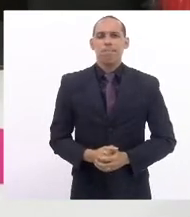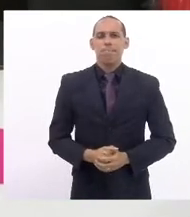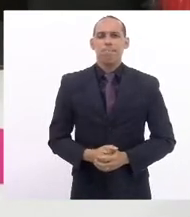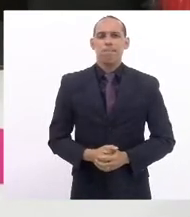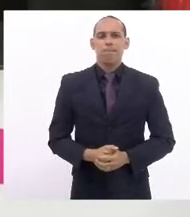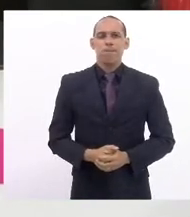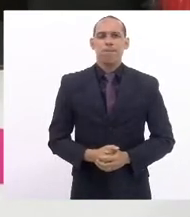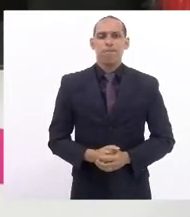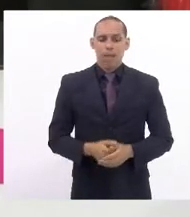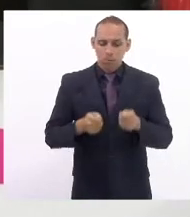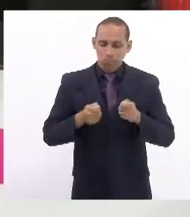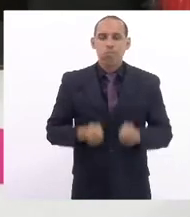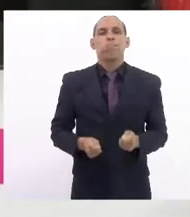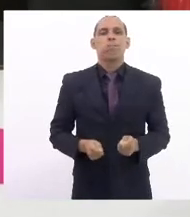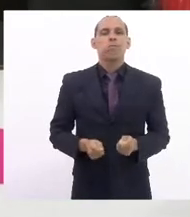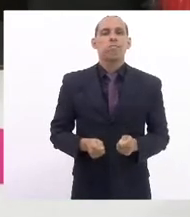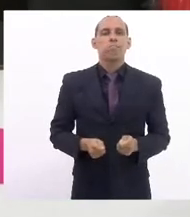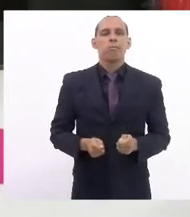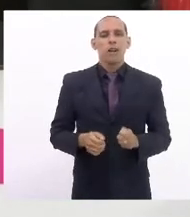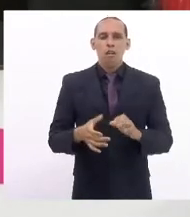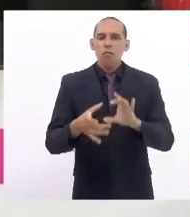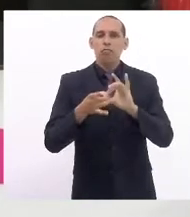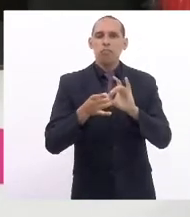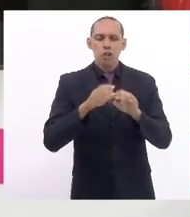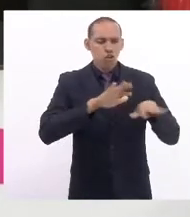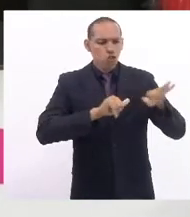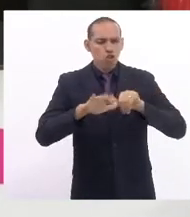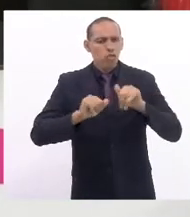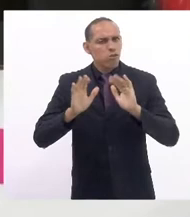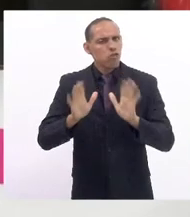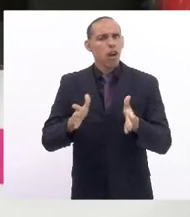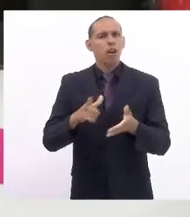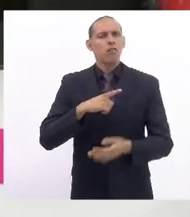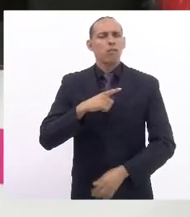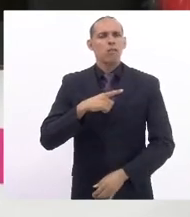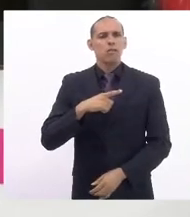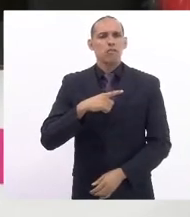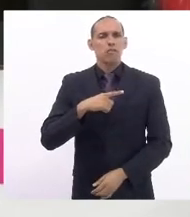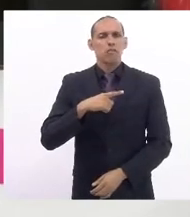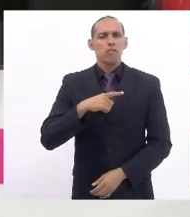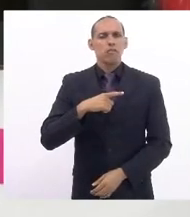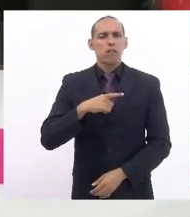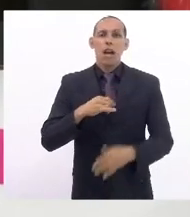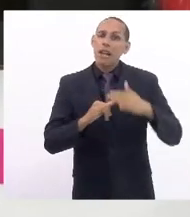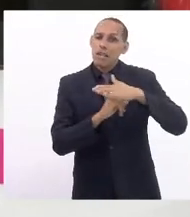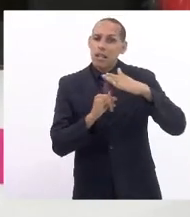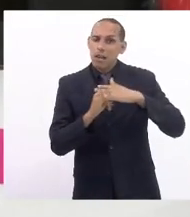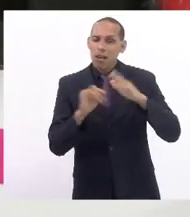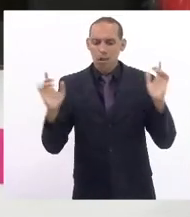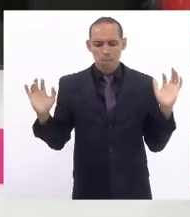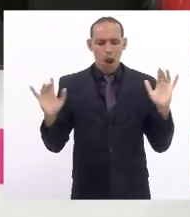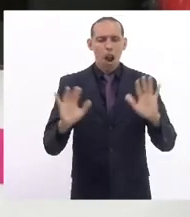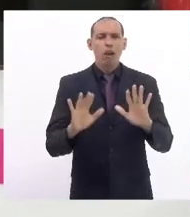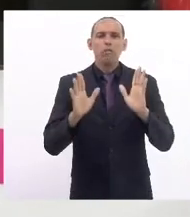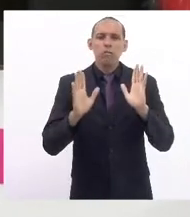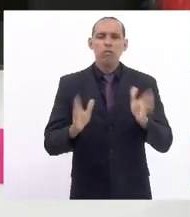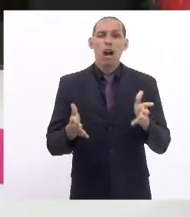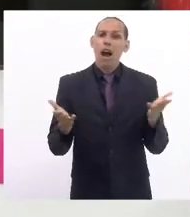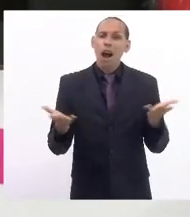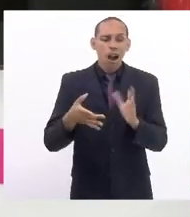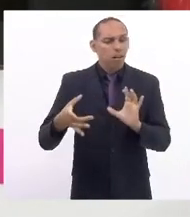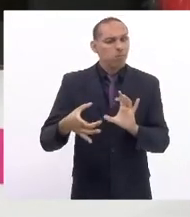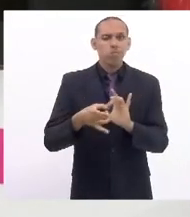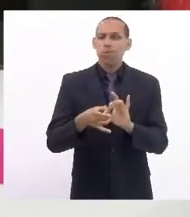para firmar esses convênios chamamento já foi feito as instituições já compareceram já está tudo certinho só falta